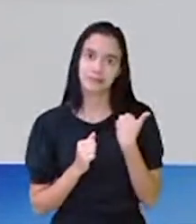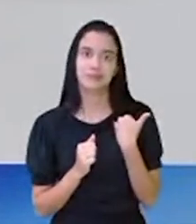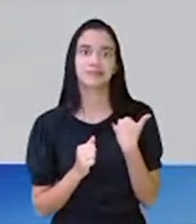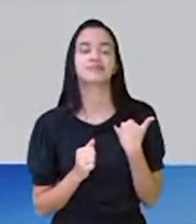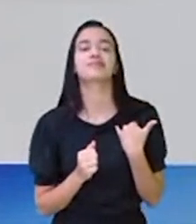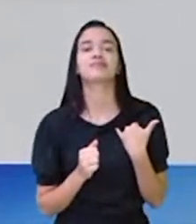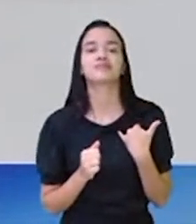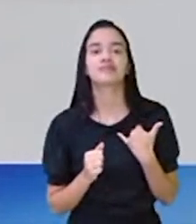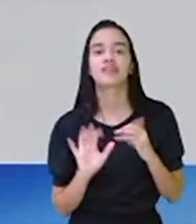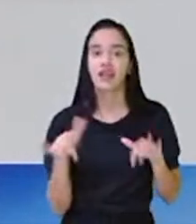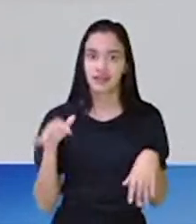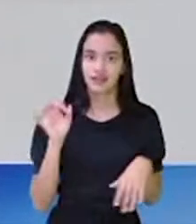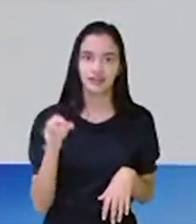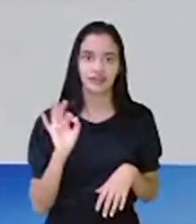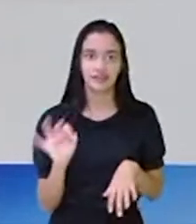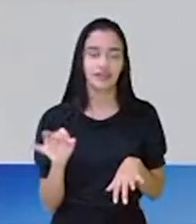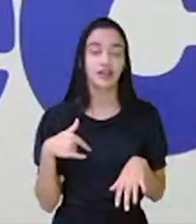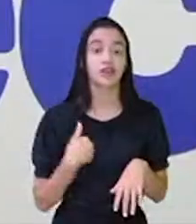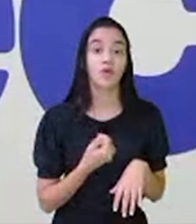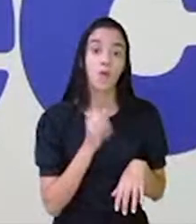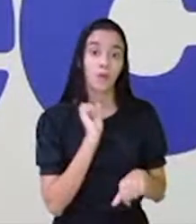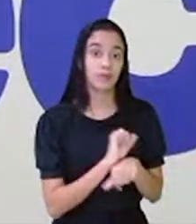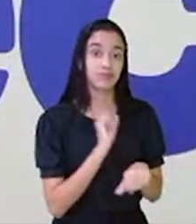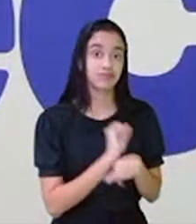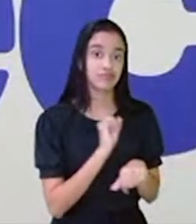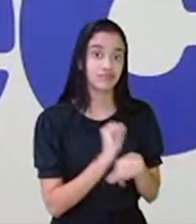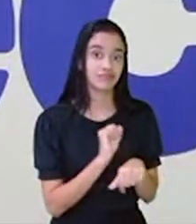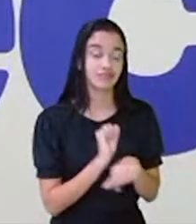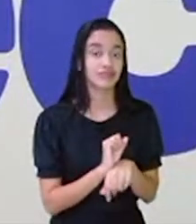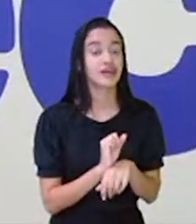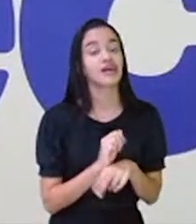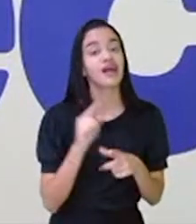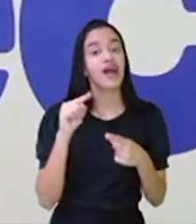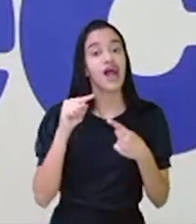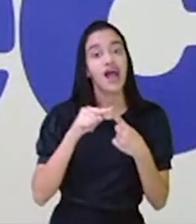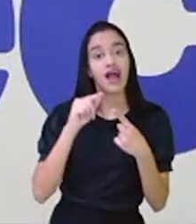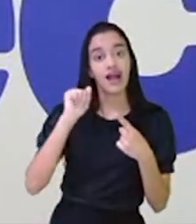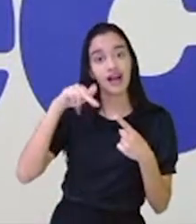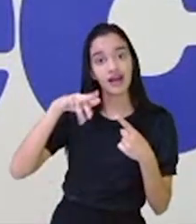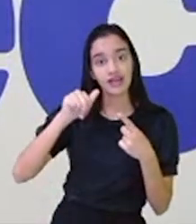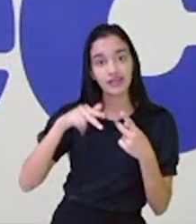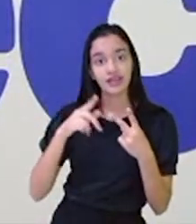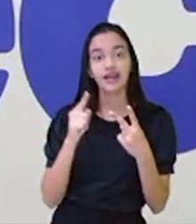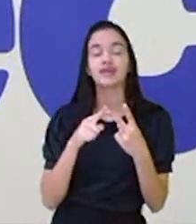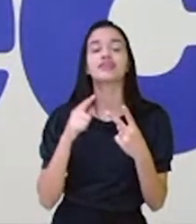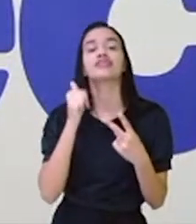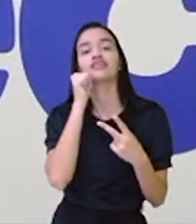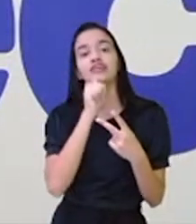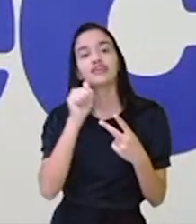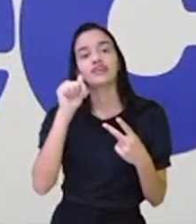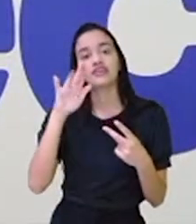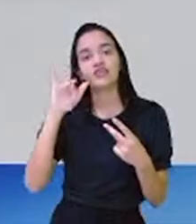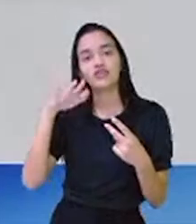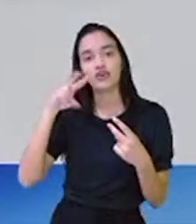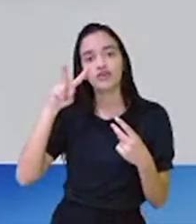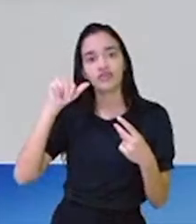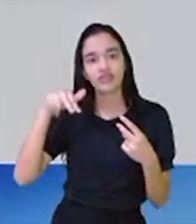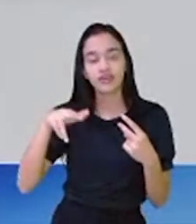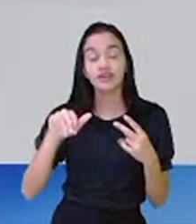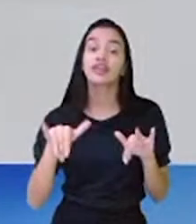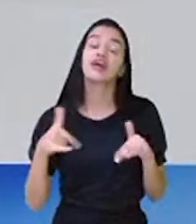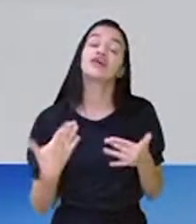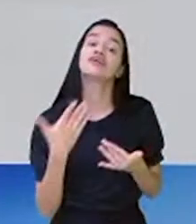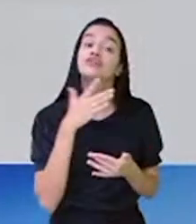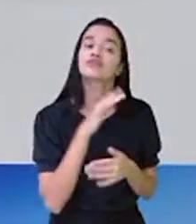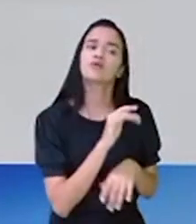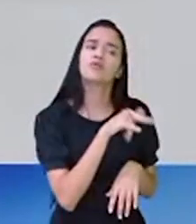trazendo aí para a gente, tá certo? Estou aqui aguardando, viu? Ana, Giovanna, vamos lá. Ok. E enquanto